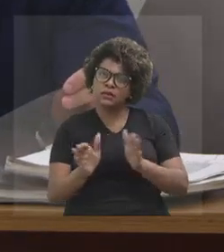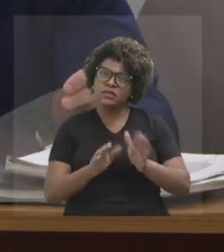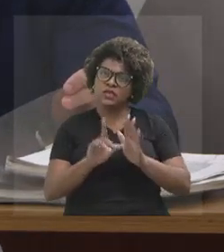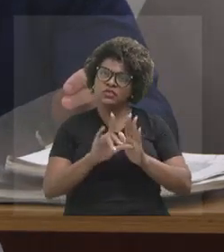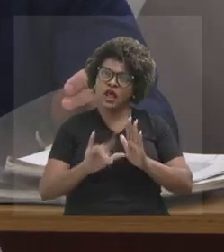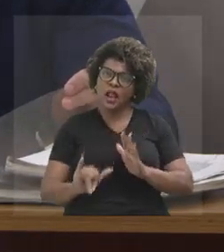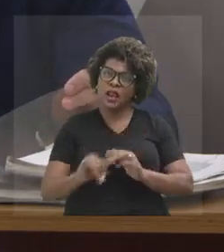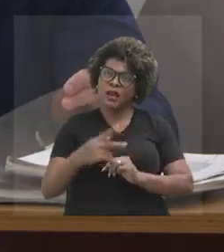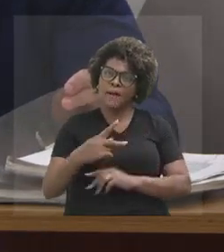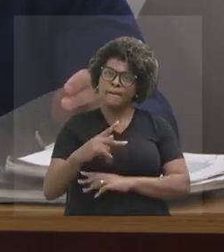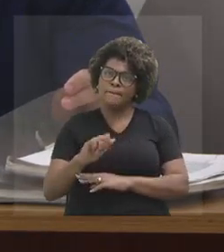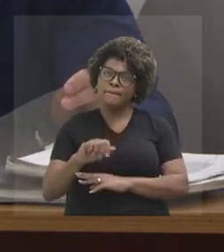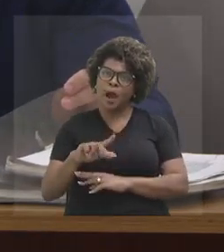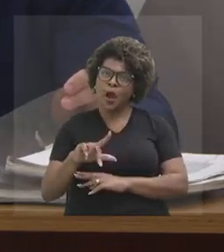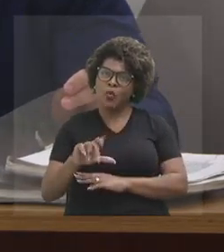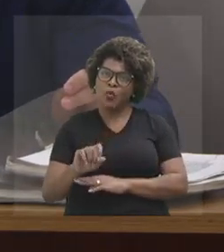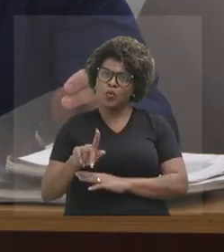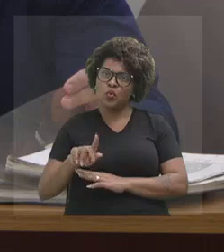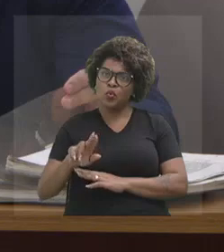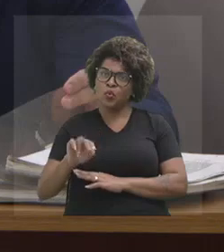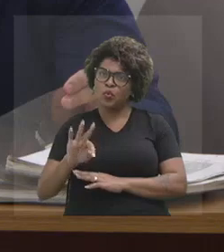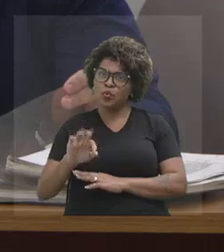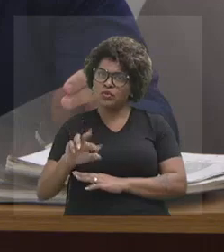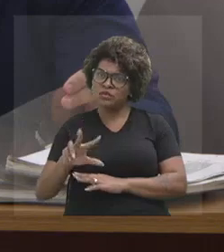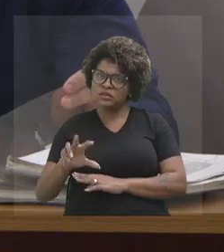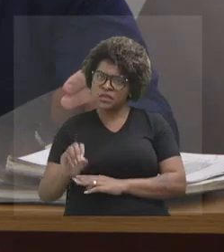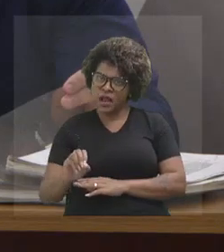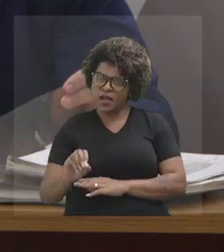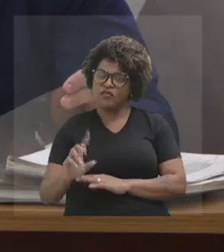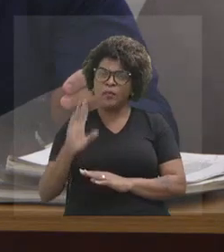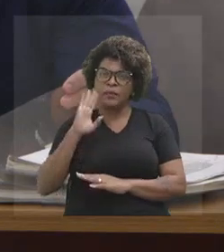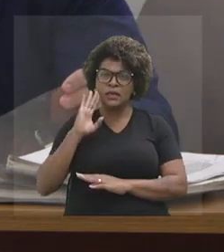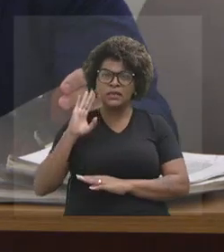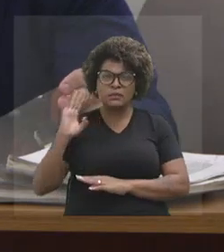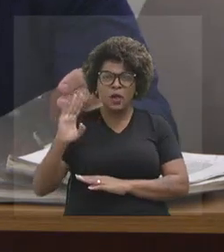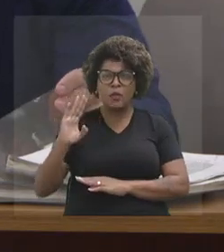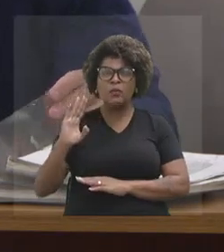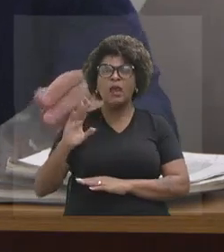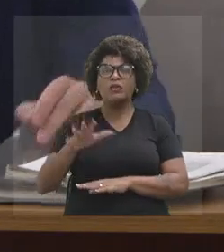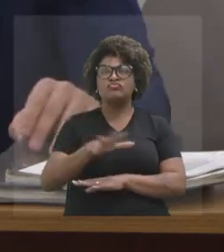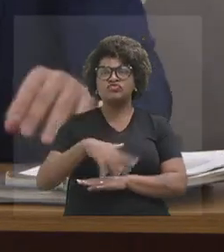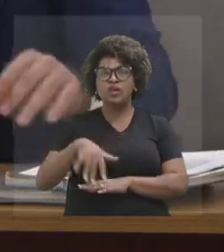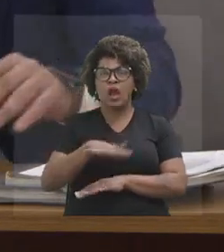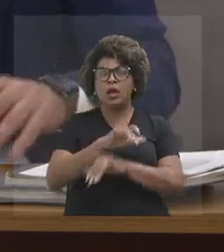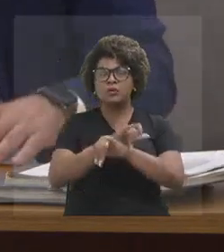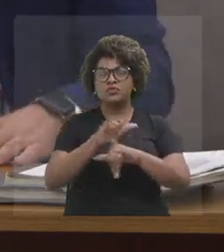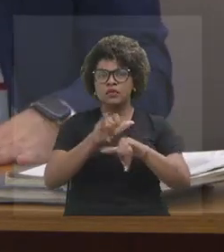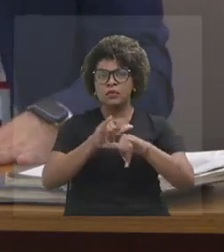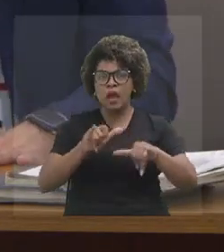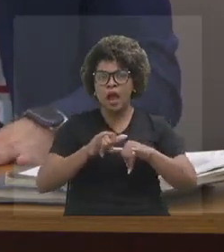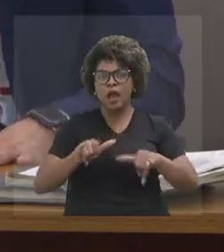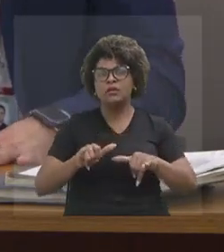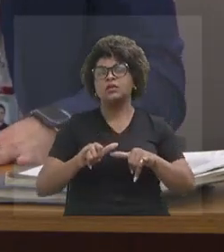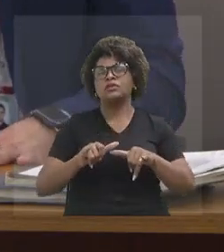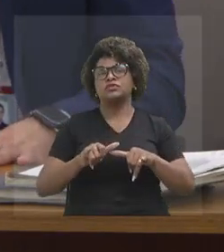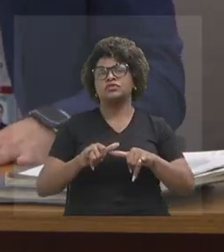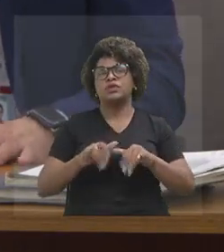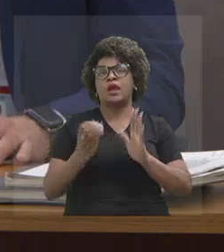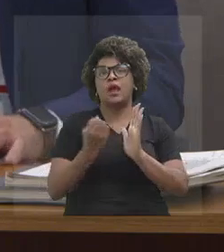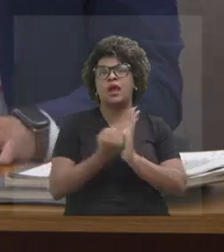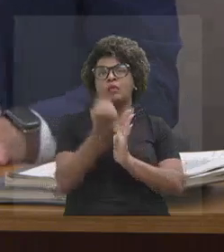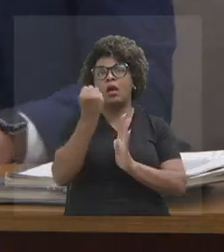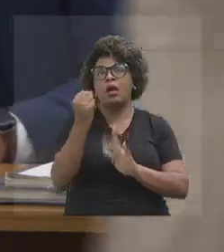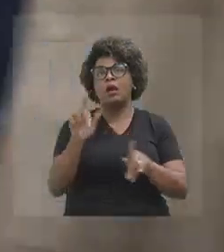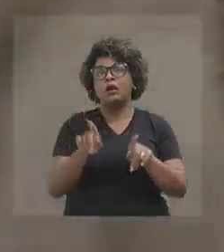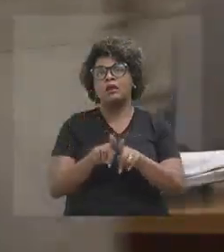Então, para fortalecimento, principalmente aí, da área de marketing e comercial, que é a questão da marca, e para o fortalecimento do